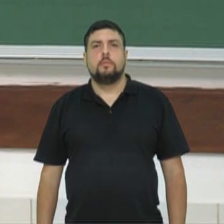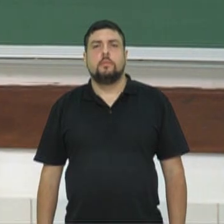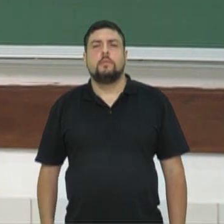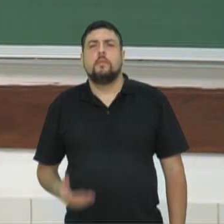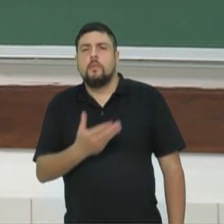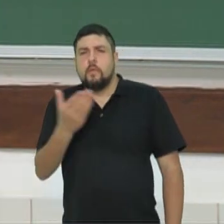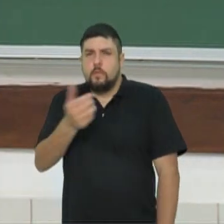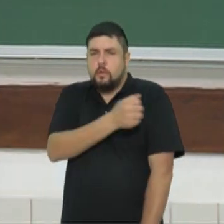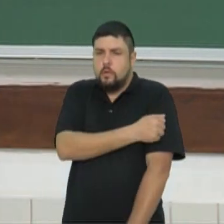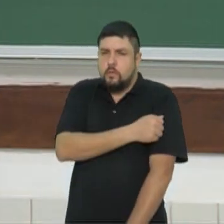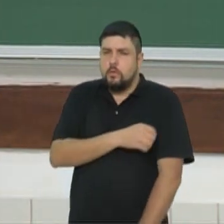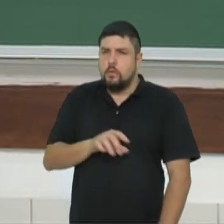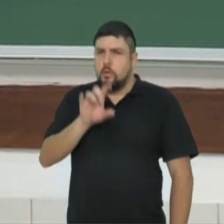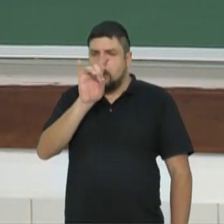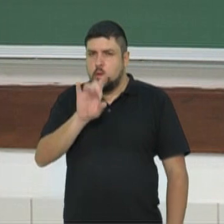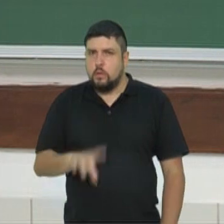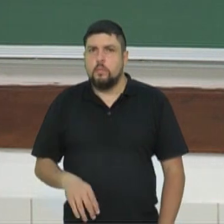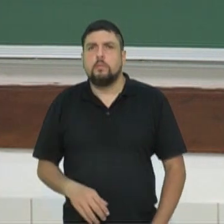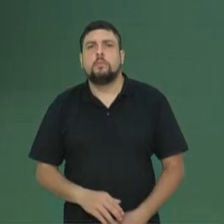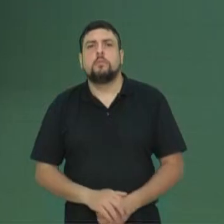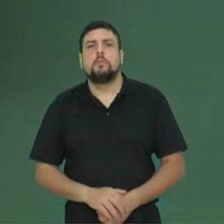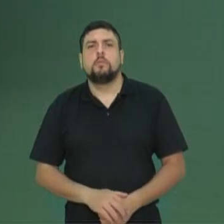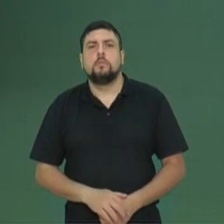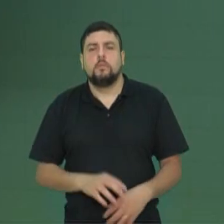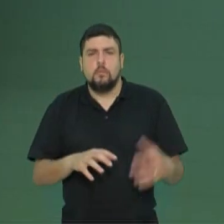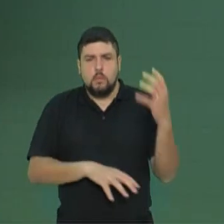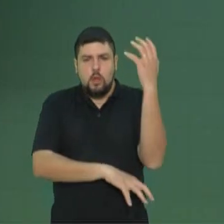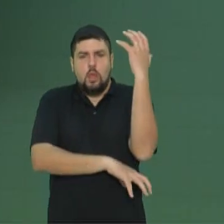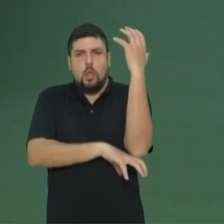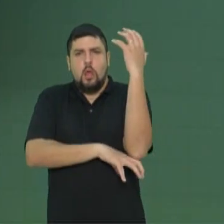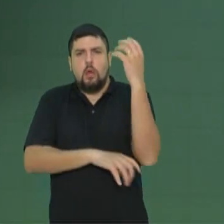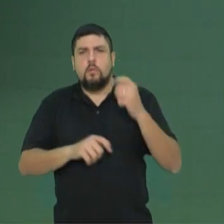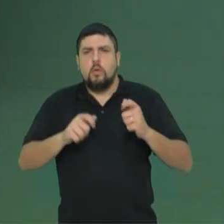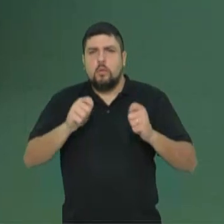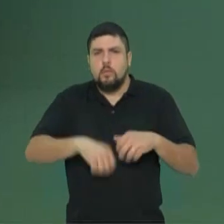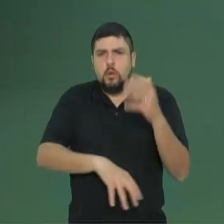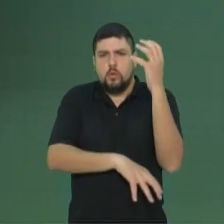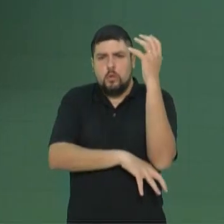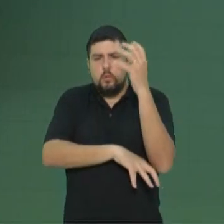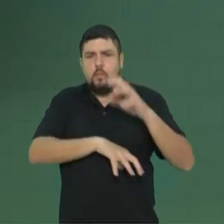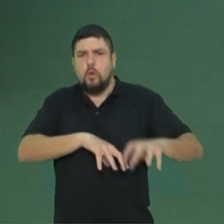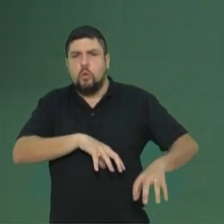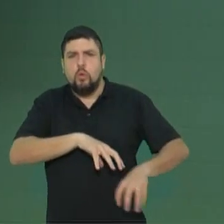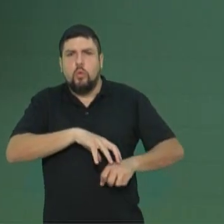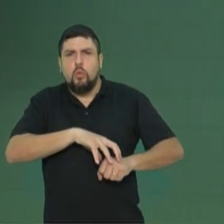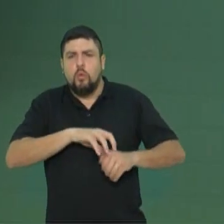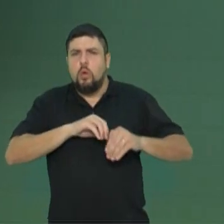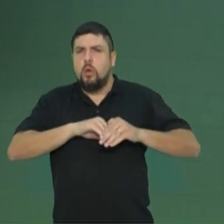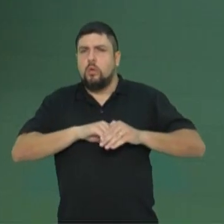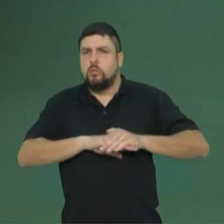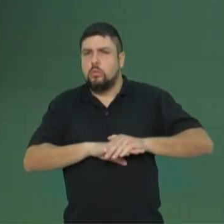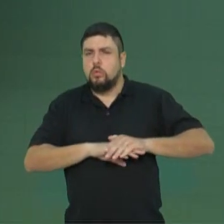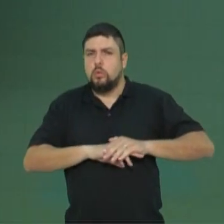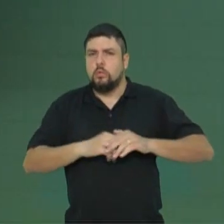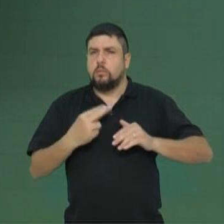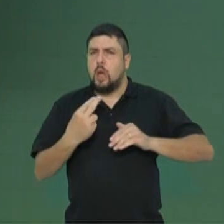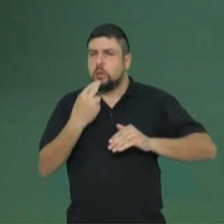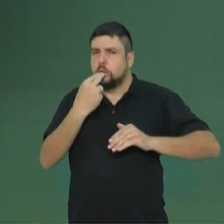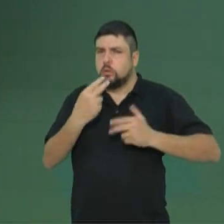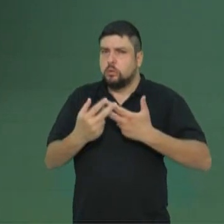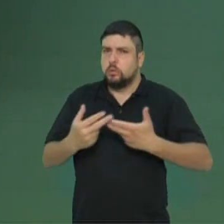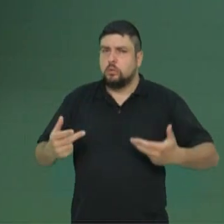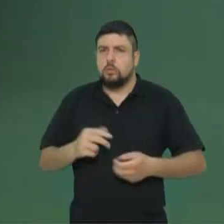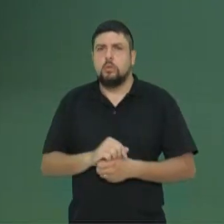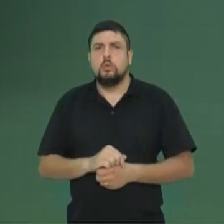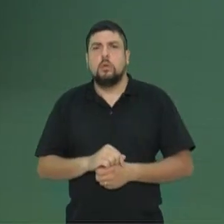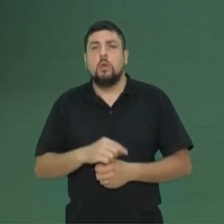Estudantes, uma por uma. A raiz é um órgão que pode servir como reserva de nutrientes para a planta. Sim, e nós comemos essa reserva